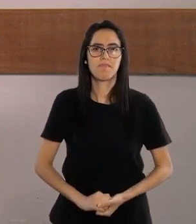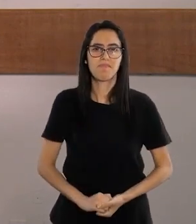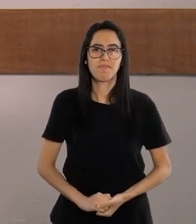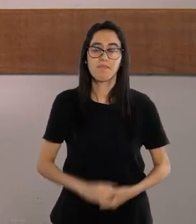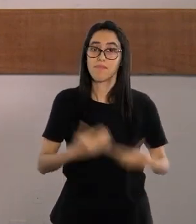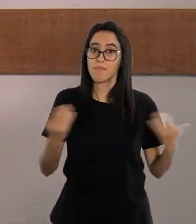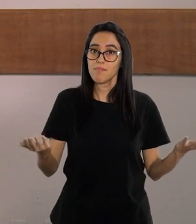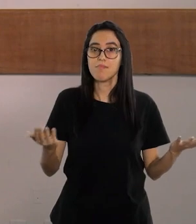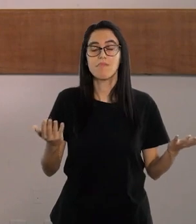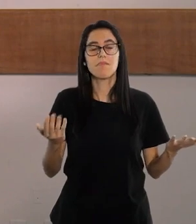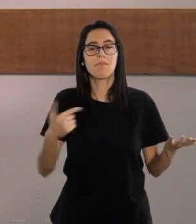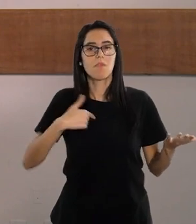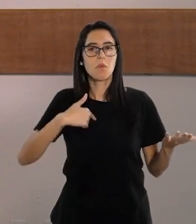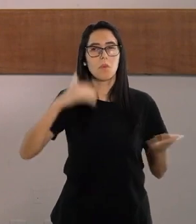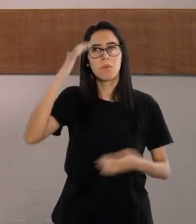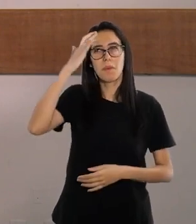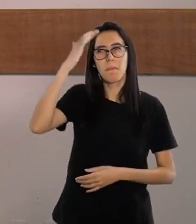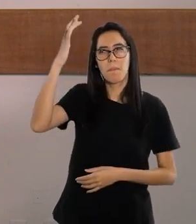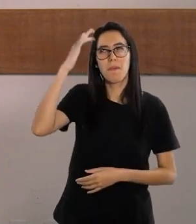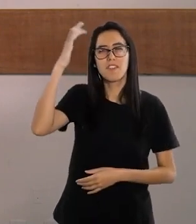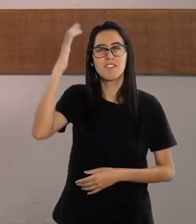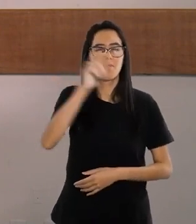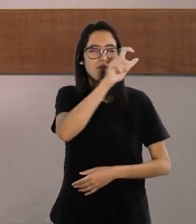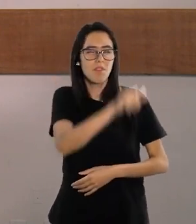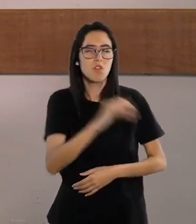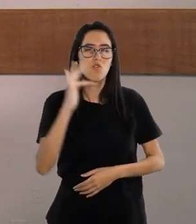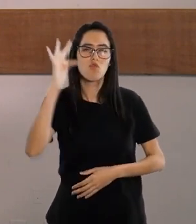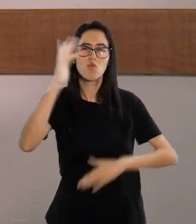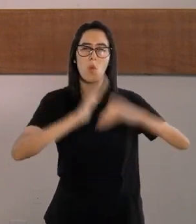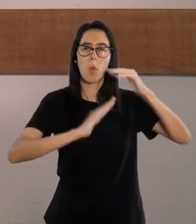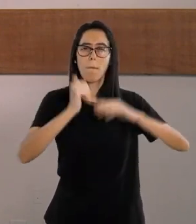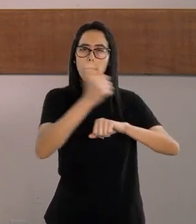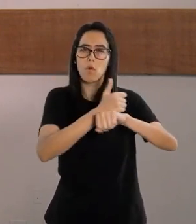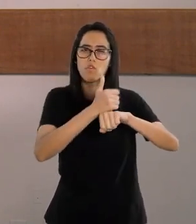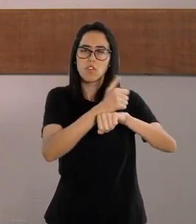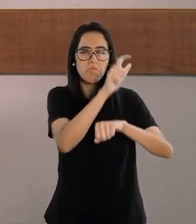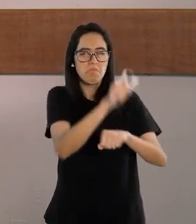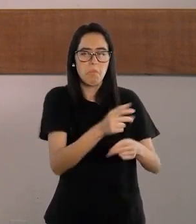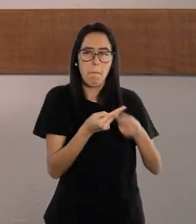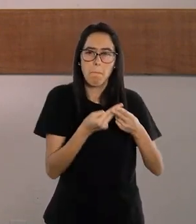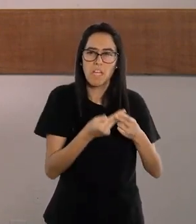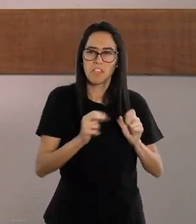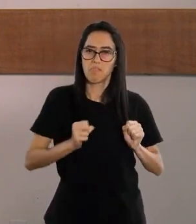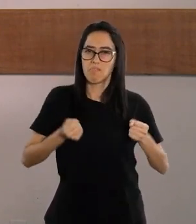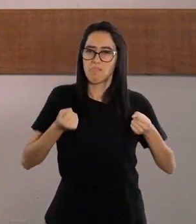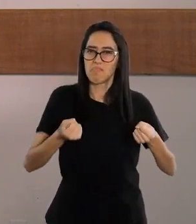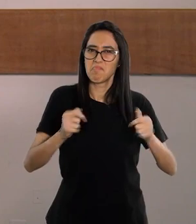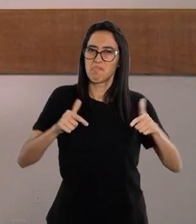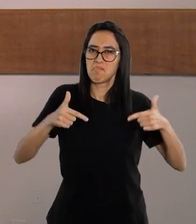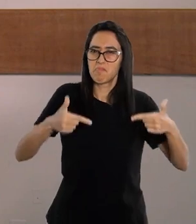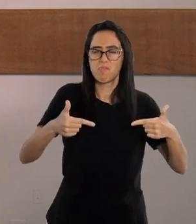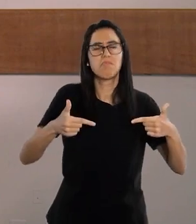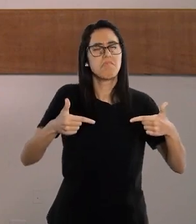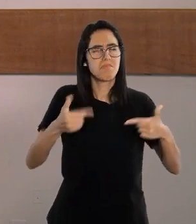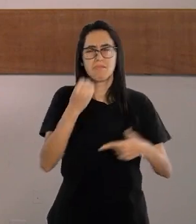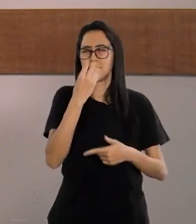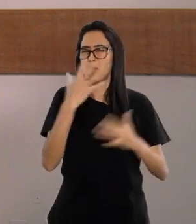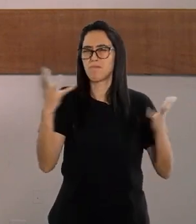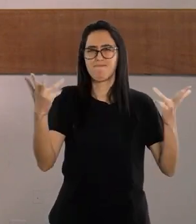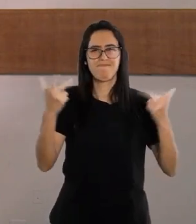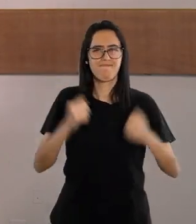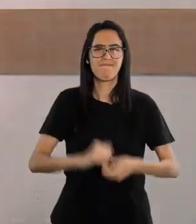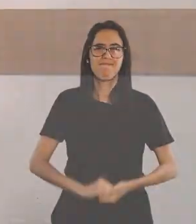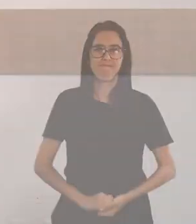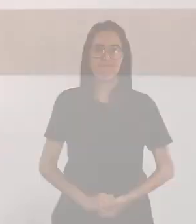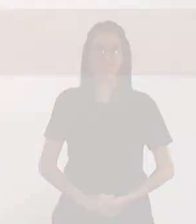fazer. Então eu fico imaginando ela como profissional, como ela não vai ser a paciência e a dedicação que ela vai ter com os outros. Isso